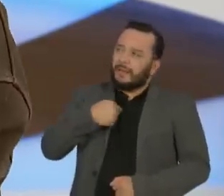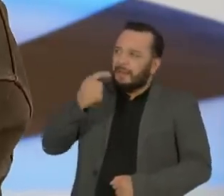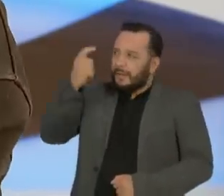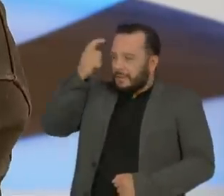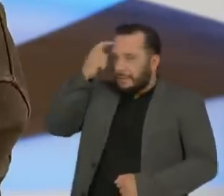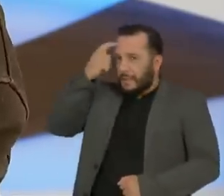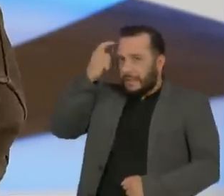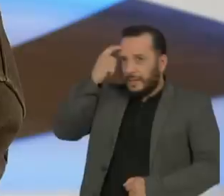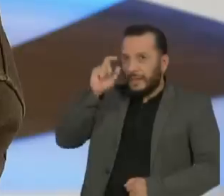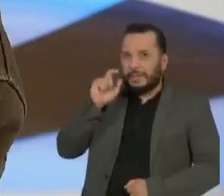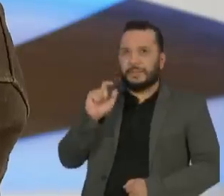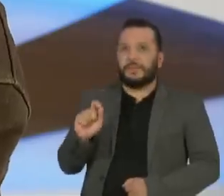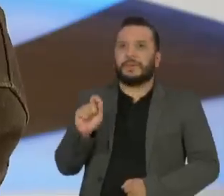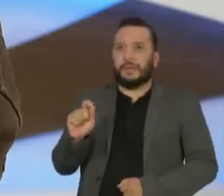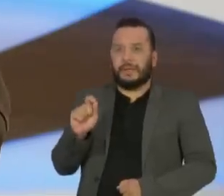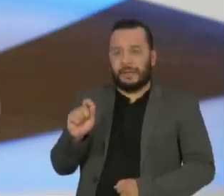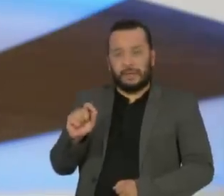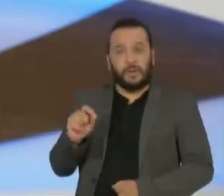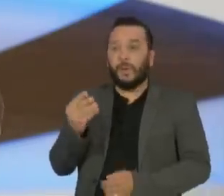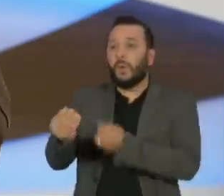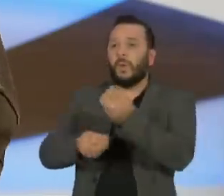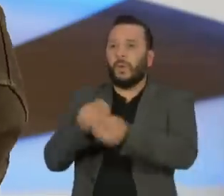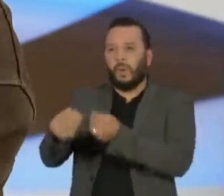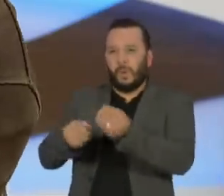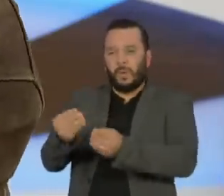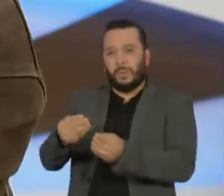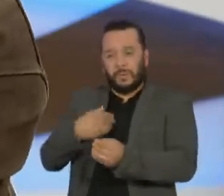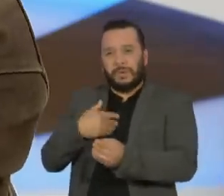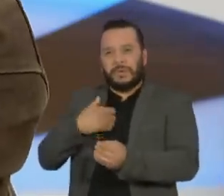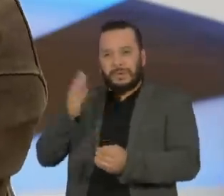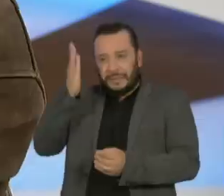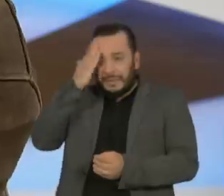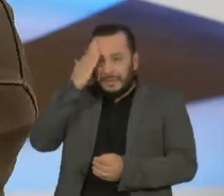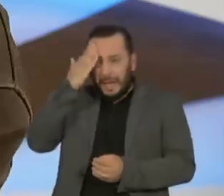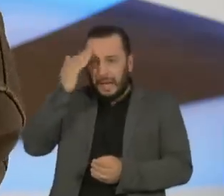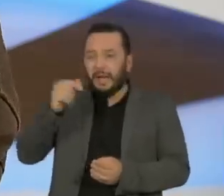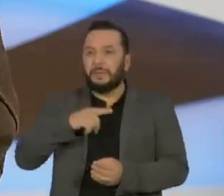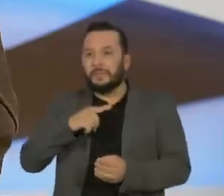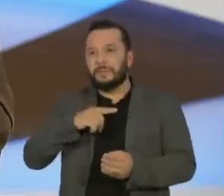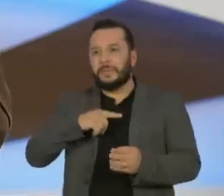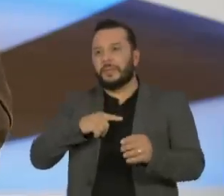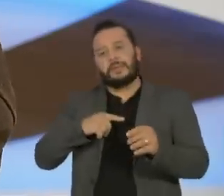neutralizar esse loop eterno